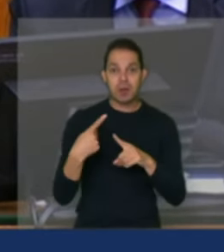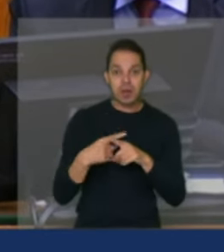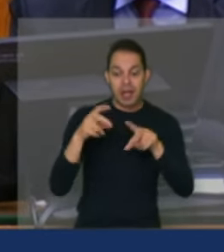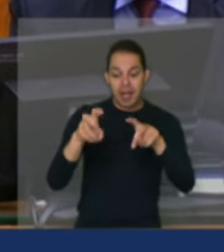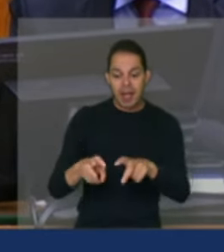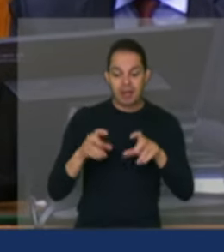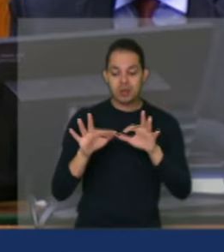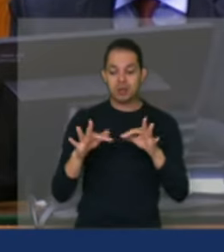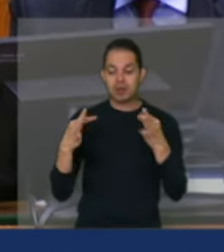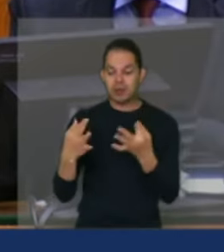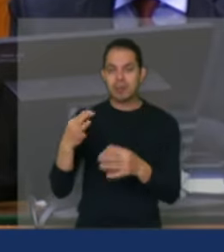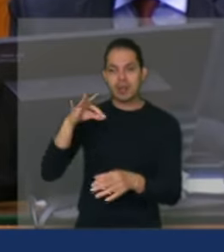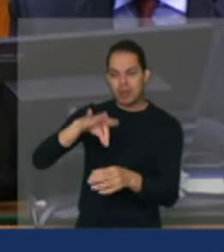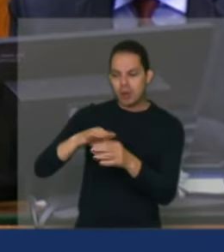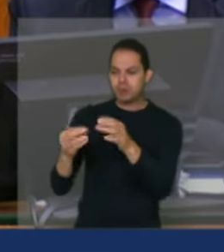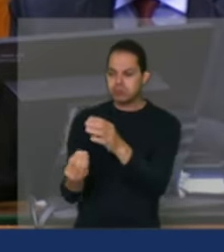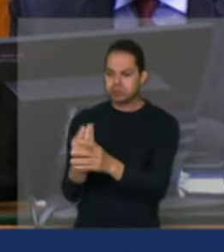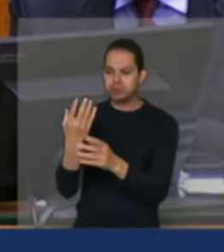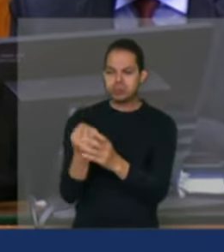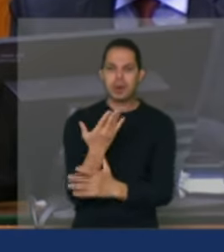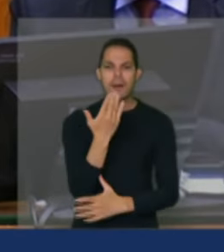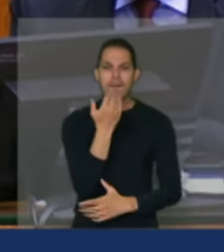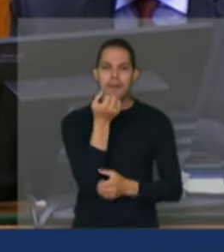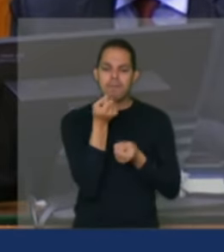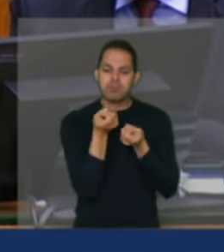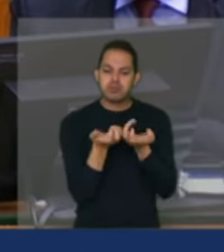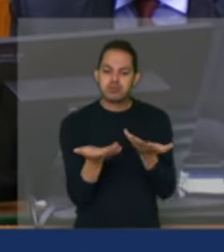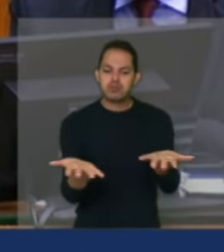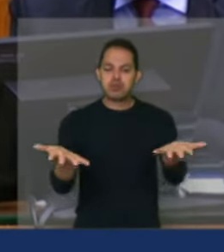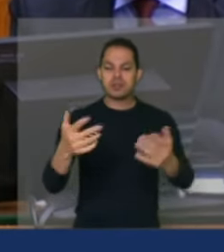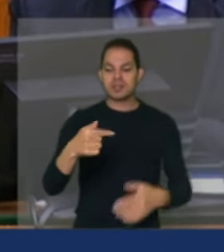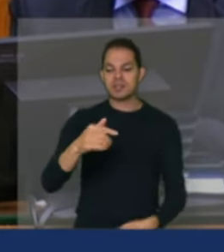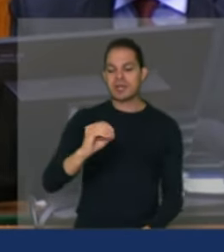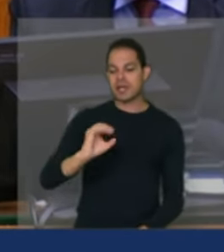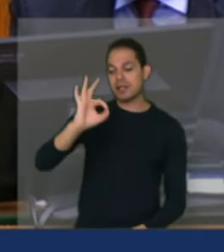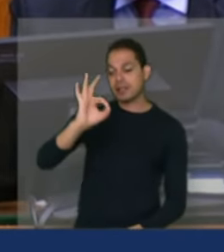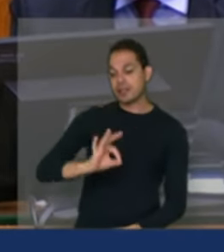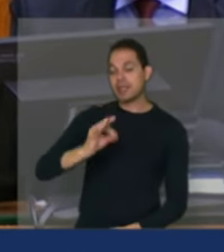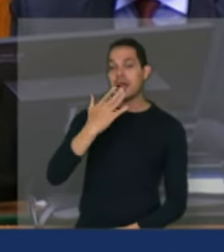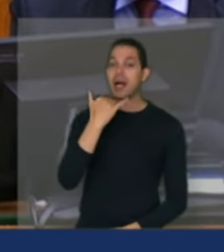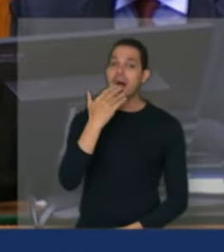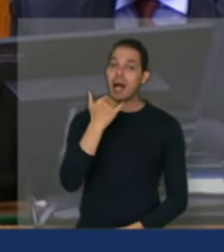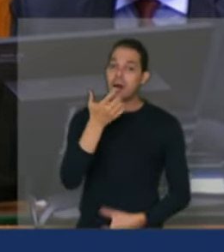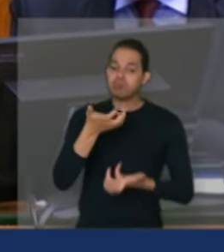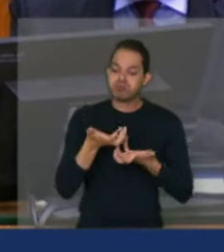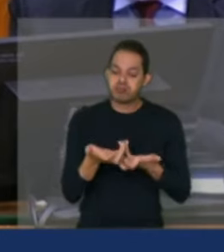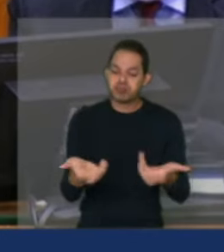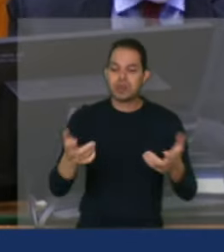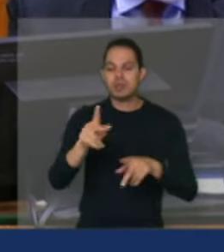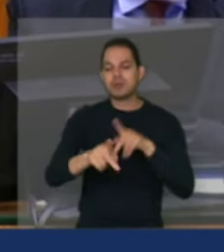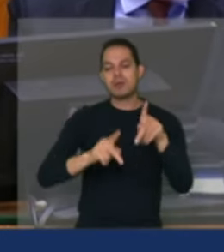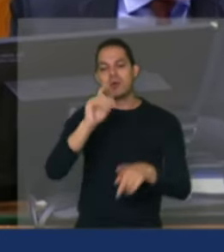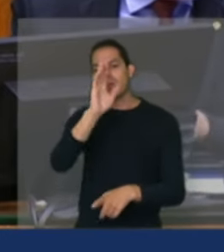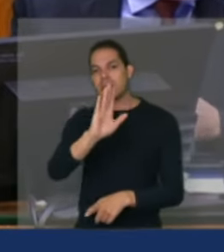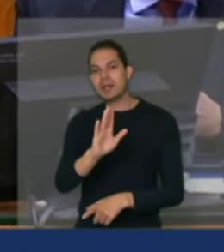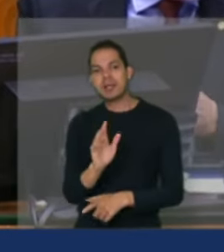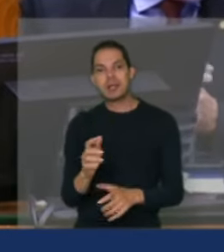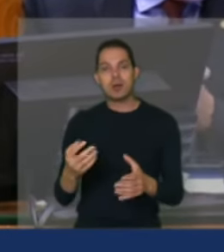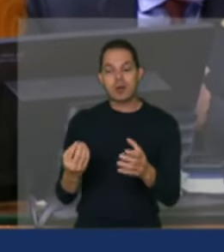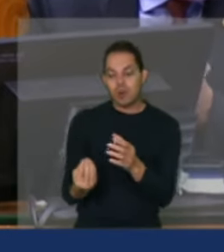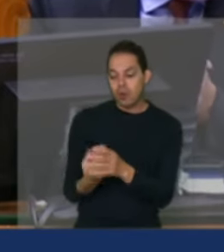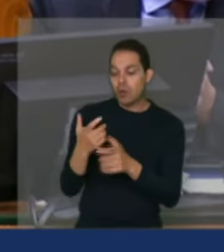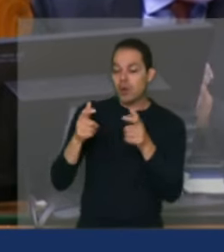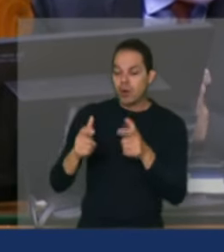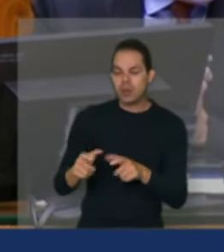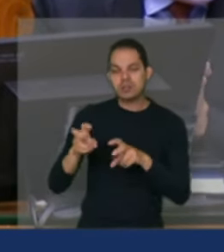produz e que alimenta o mundo mais de 70% dos alimentos que vão à mesa do povo brasileiro é produzido pela agricultura familiar então